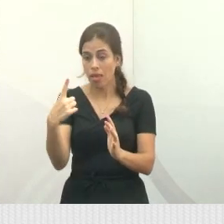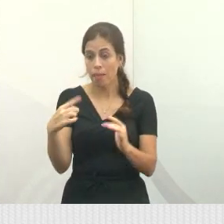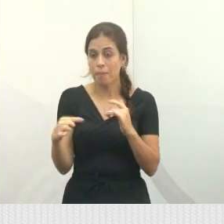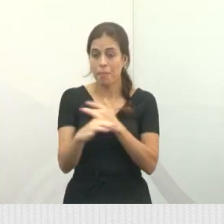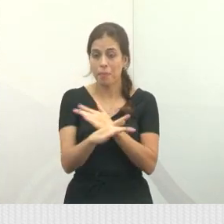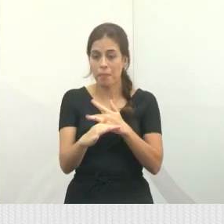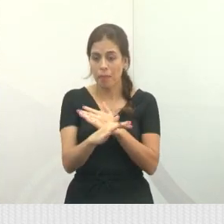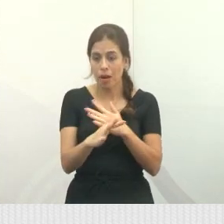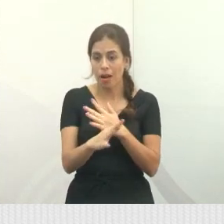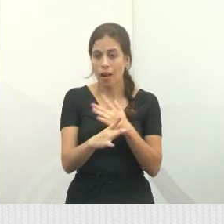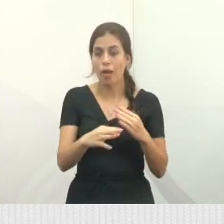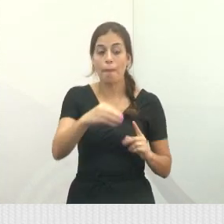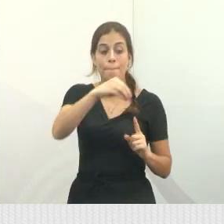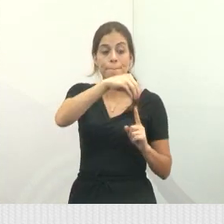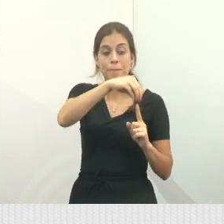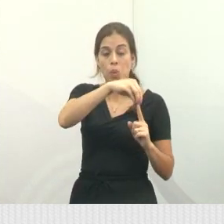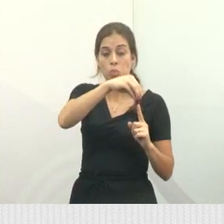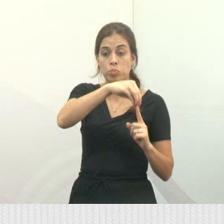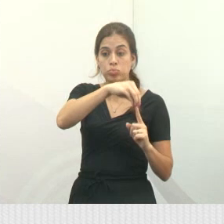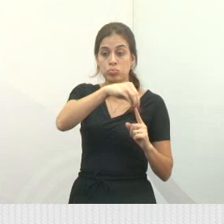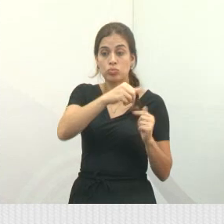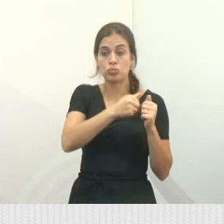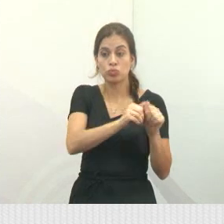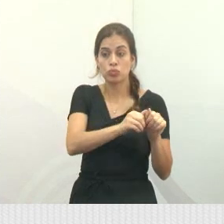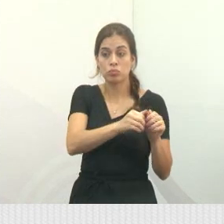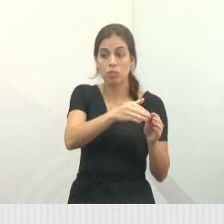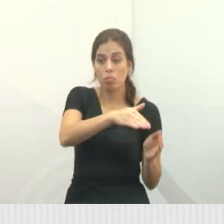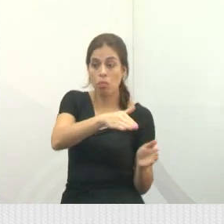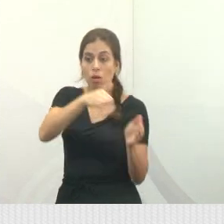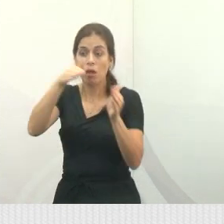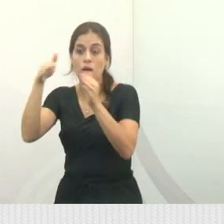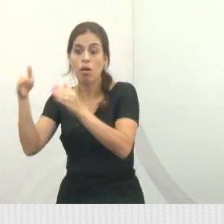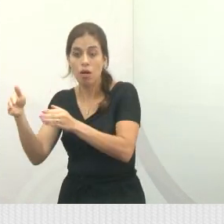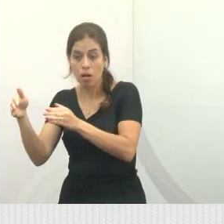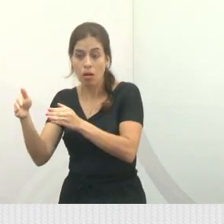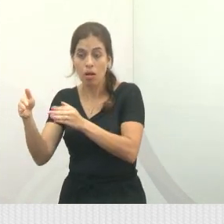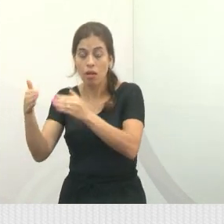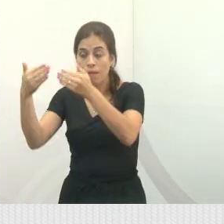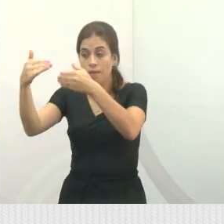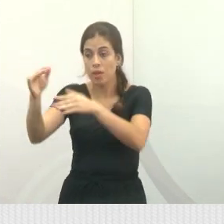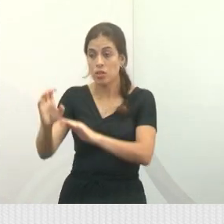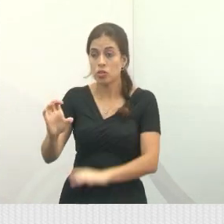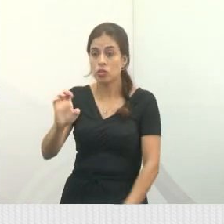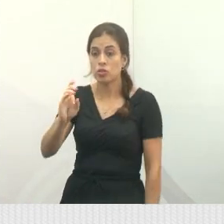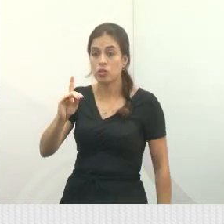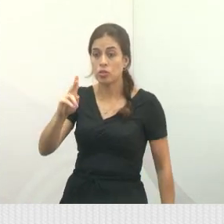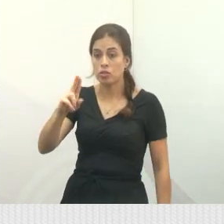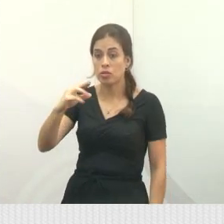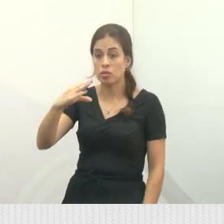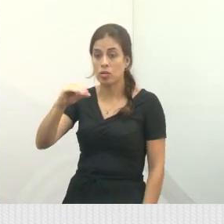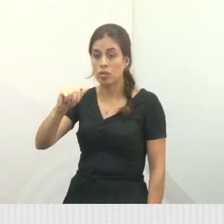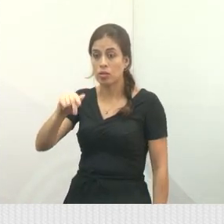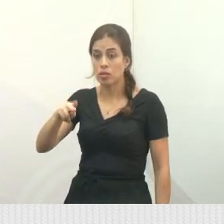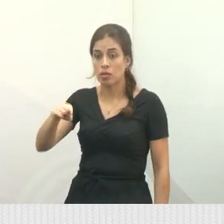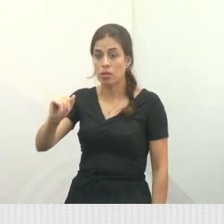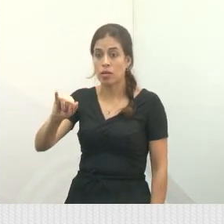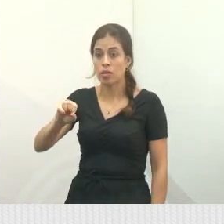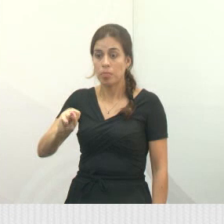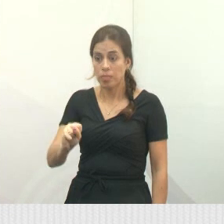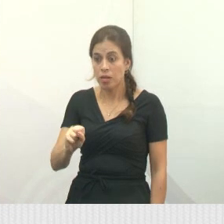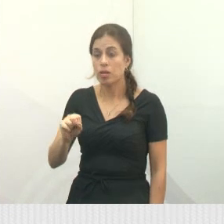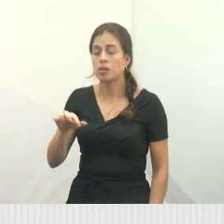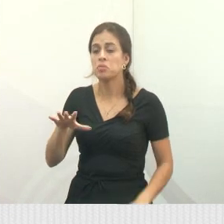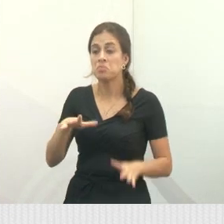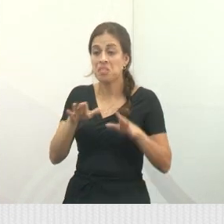aonde? Mostra o próximo aí, ó. Olha lá, pastor. Coloca em frente o Educa Mais, calçada larga. Dá para colocar um